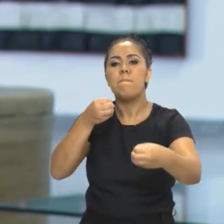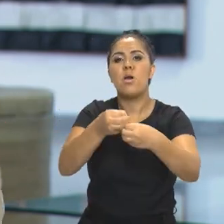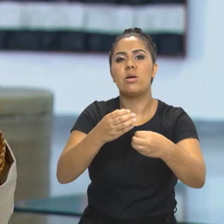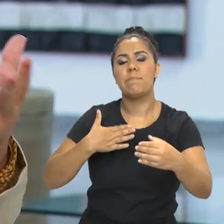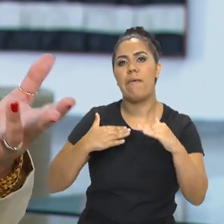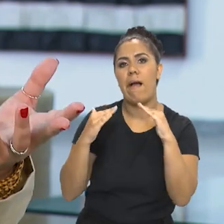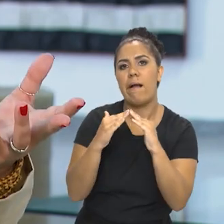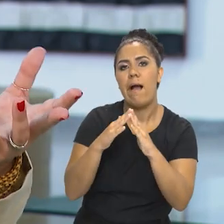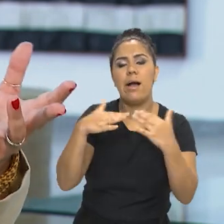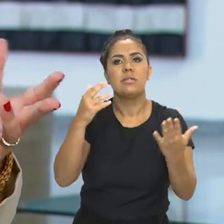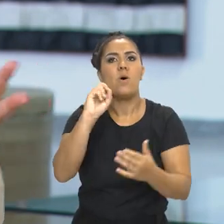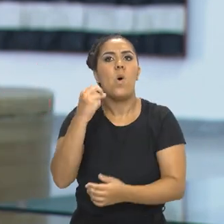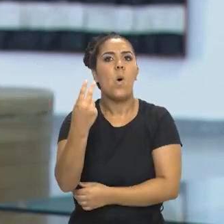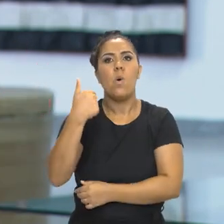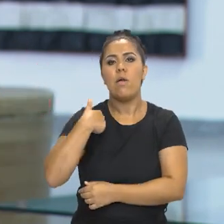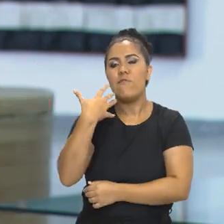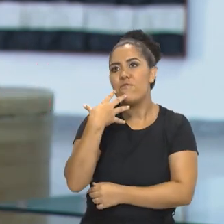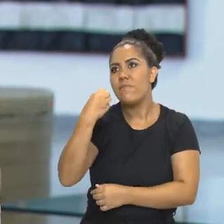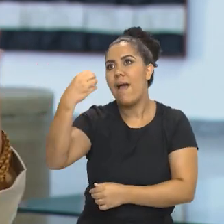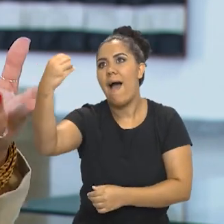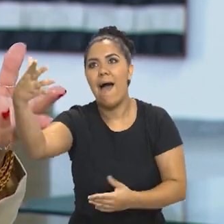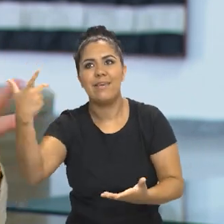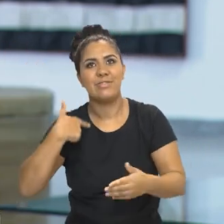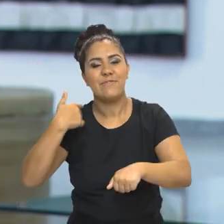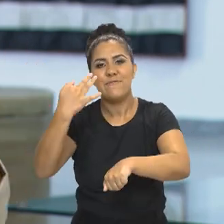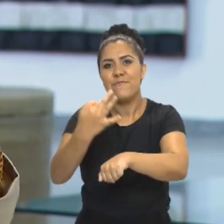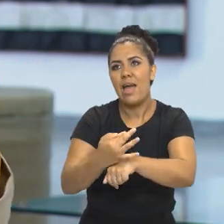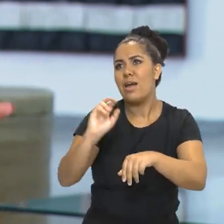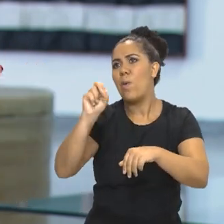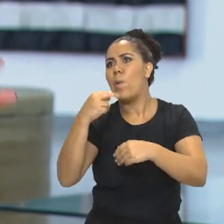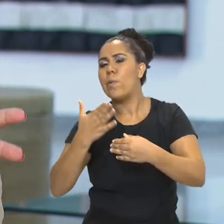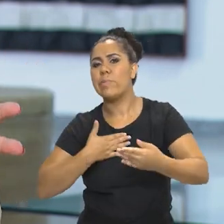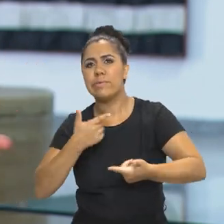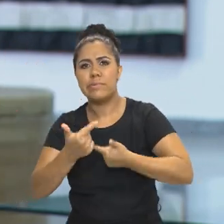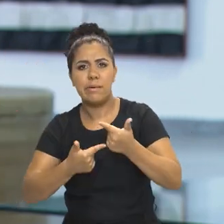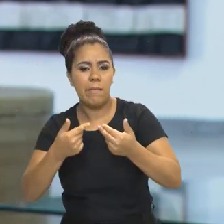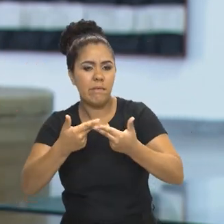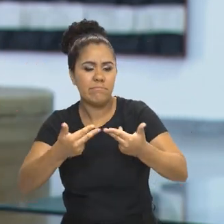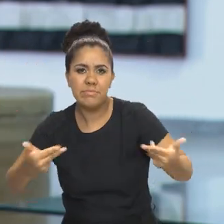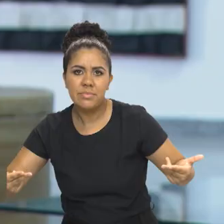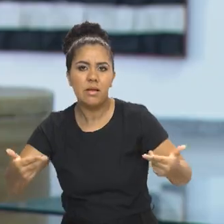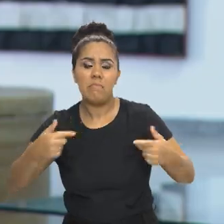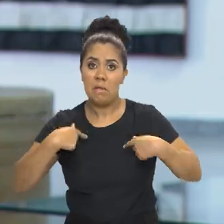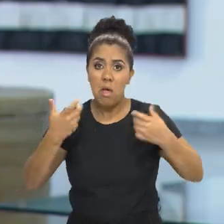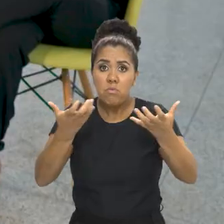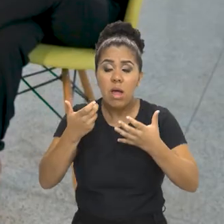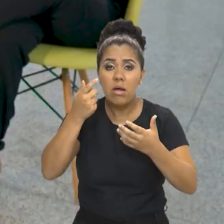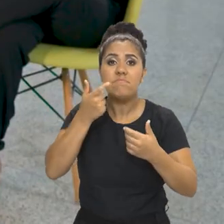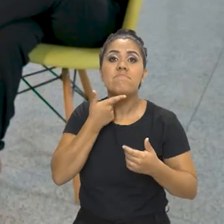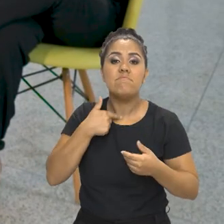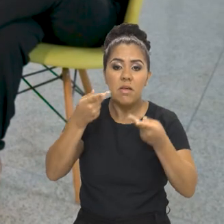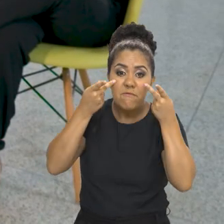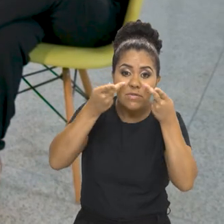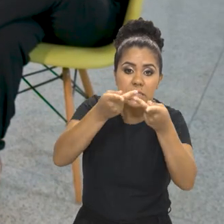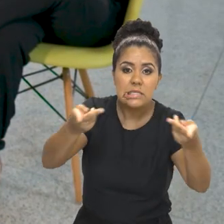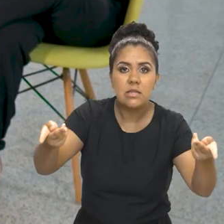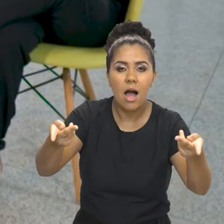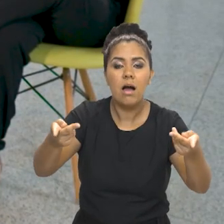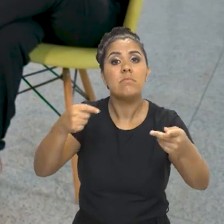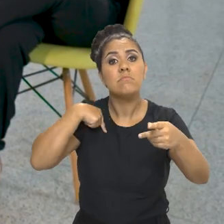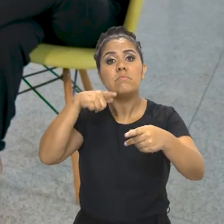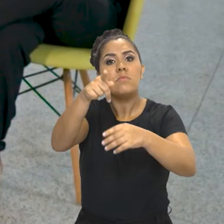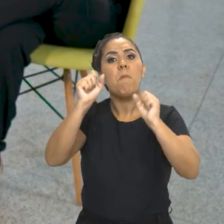Ou vou fazer uma viagem, né, de férias a trabalho, quero visitar uma instituição. Então, entro na Brasiliana,